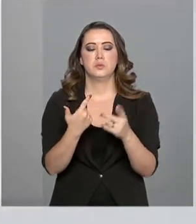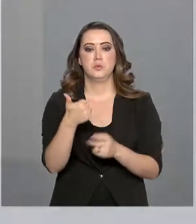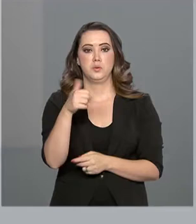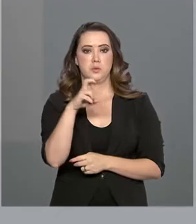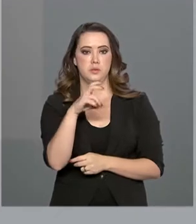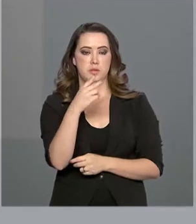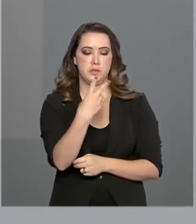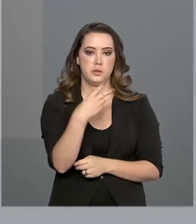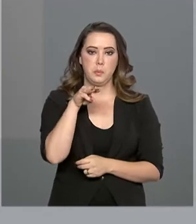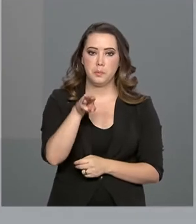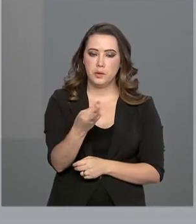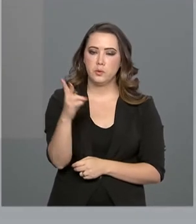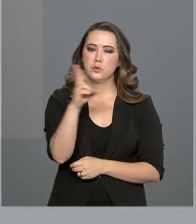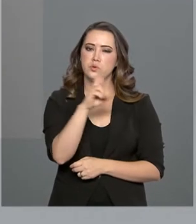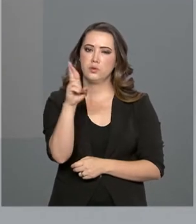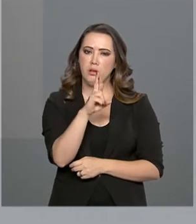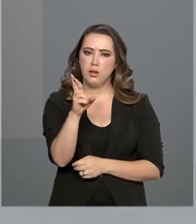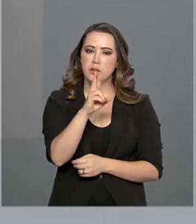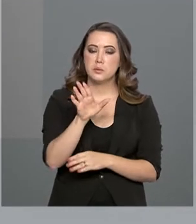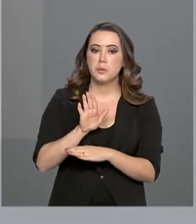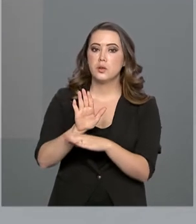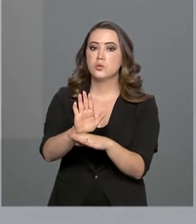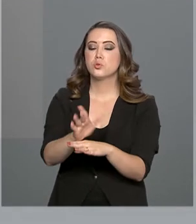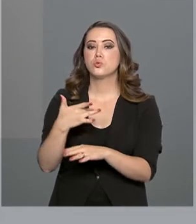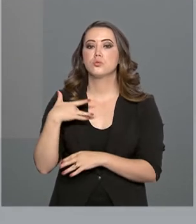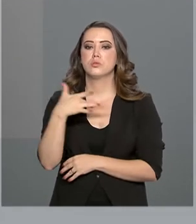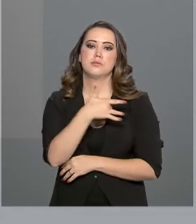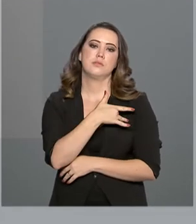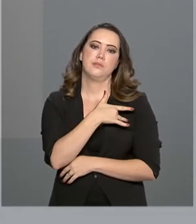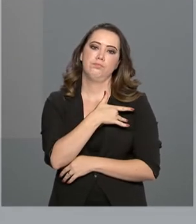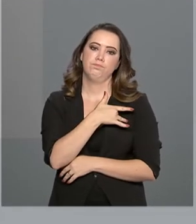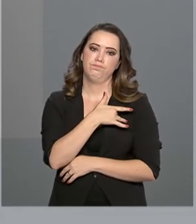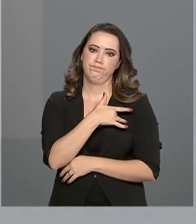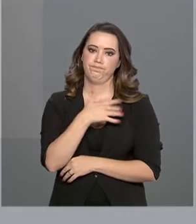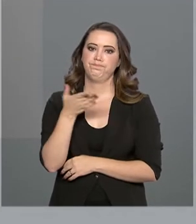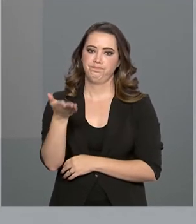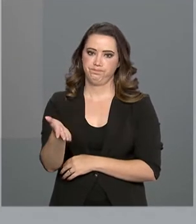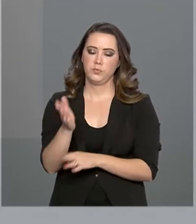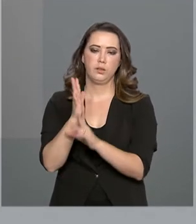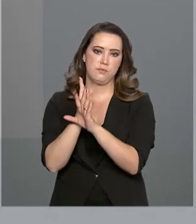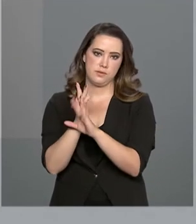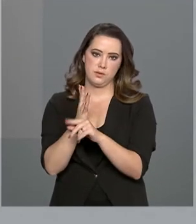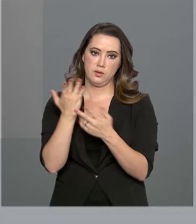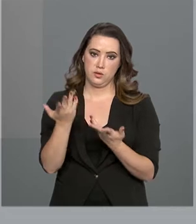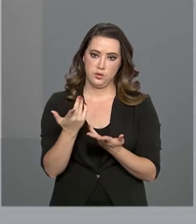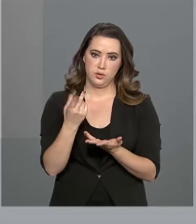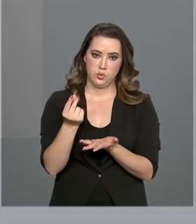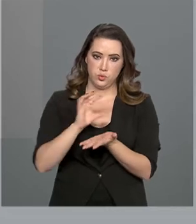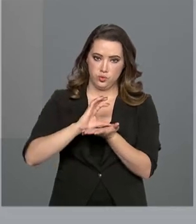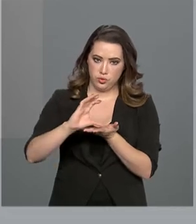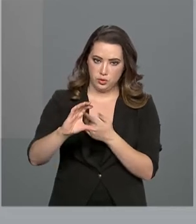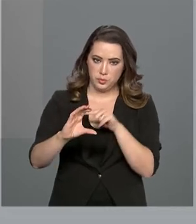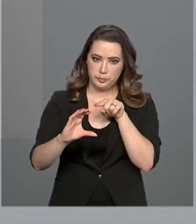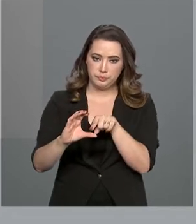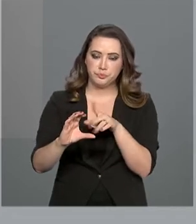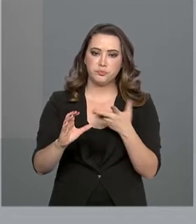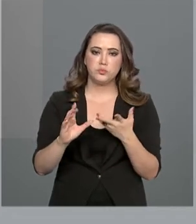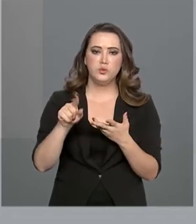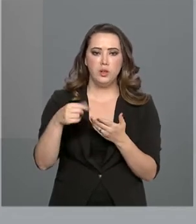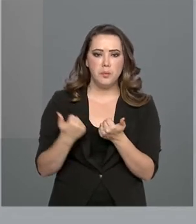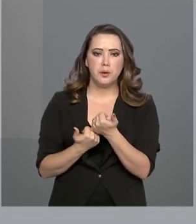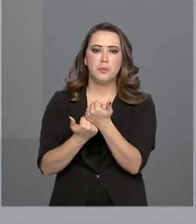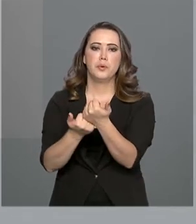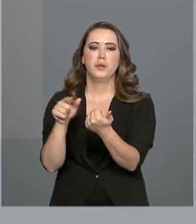152 milhões de reais para socorrer a saúde da cidade. Os recursos, de acordo com o governo, servirão para